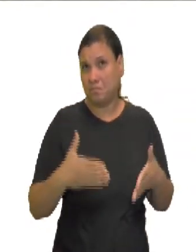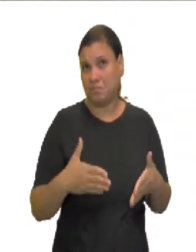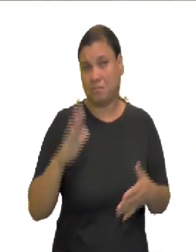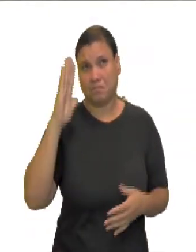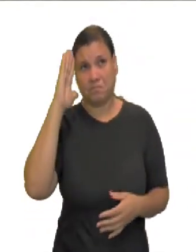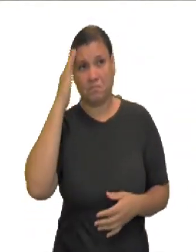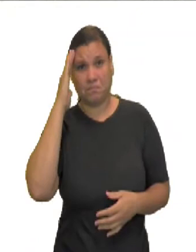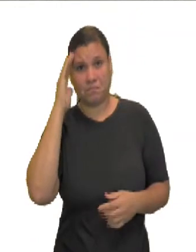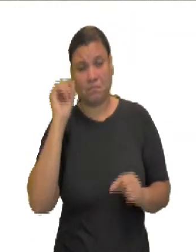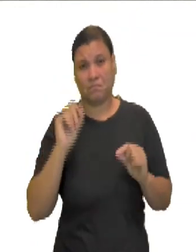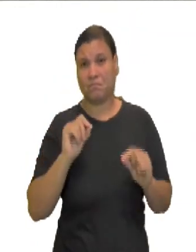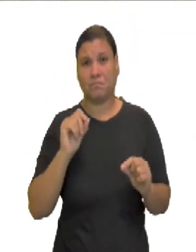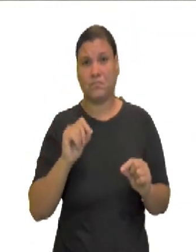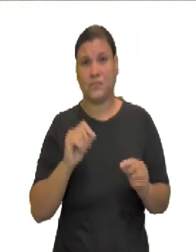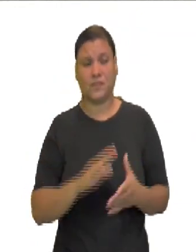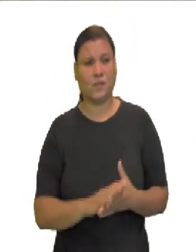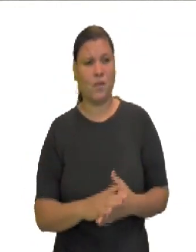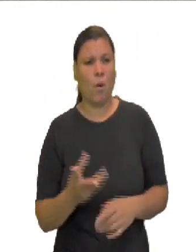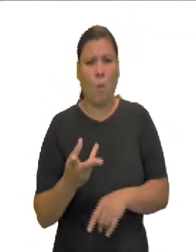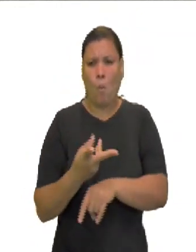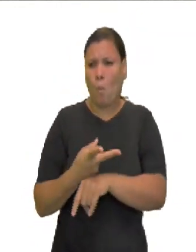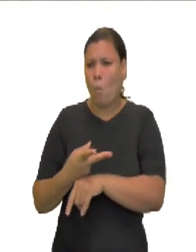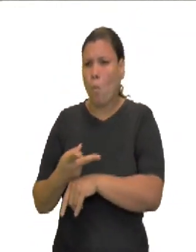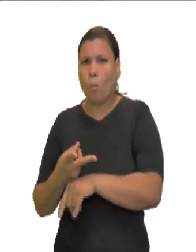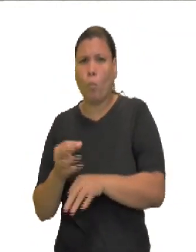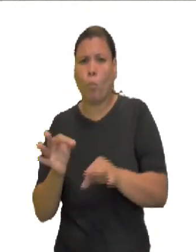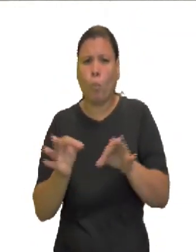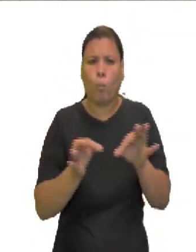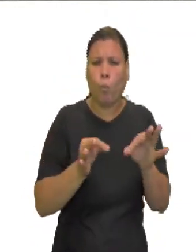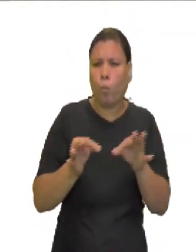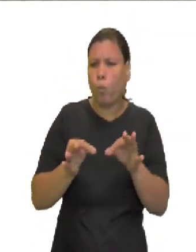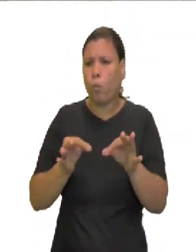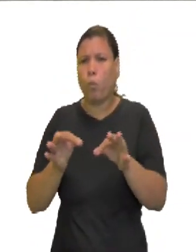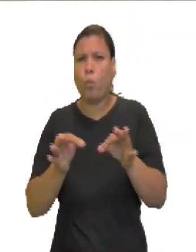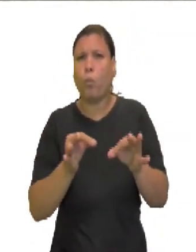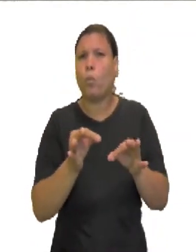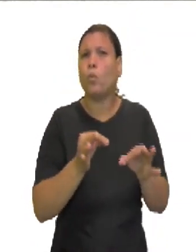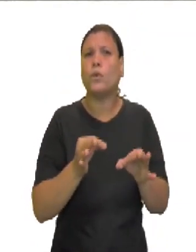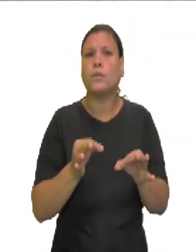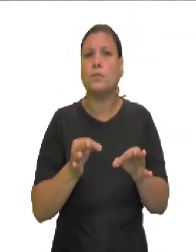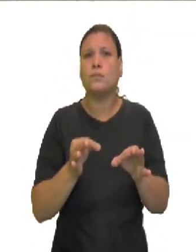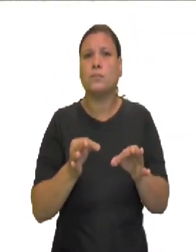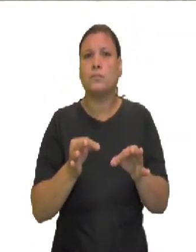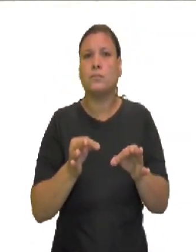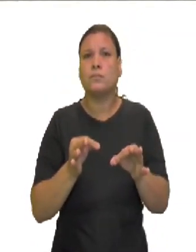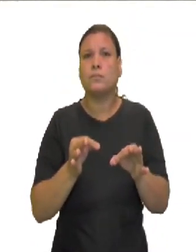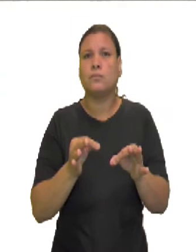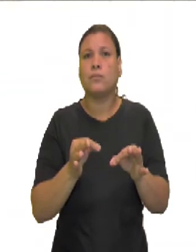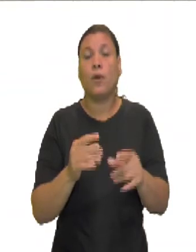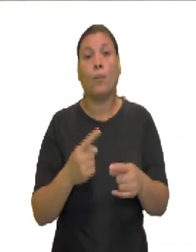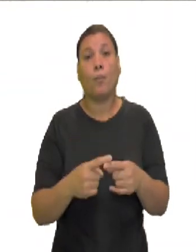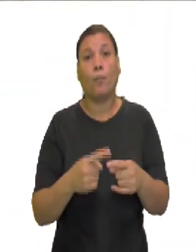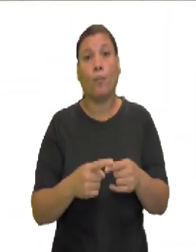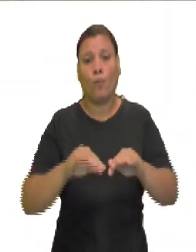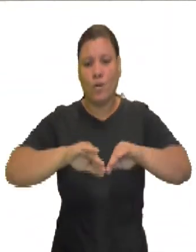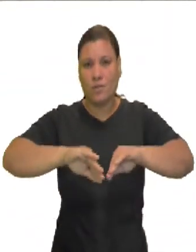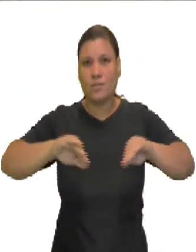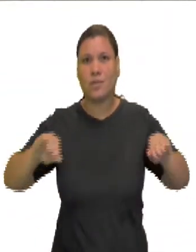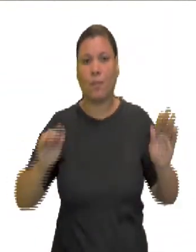isso? É a busca pela ordem, determinou com o que é comum e o que não é.